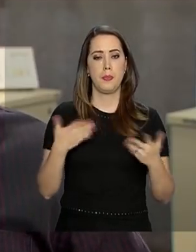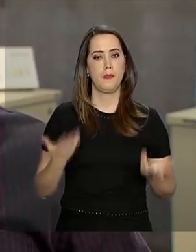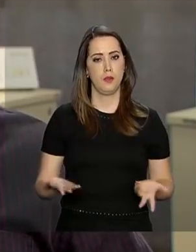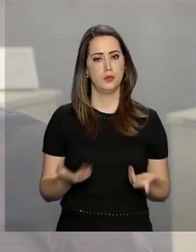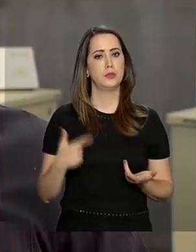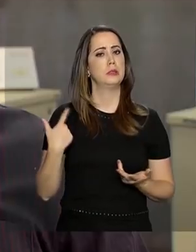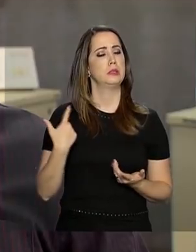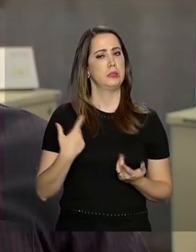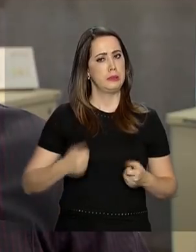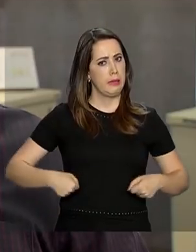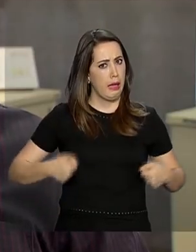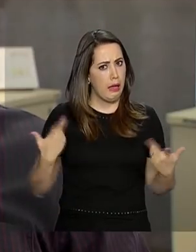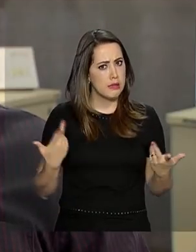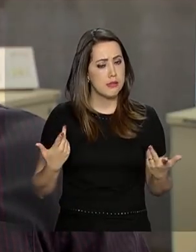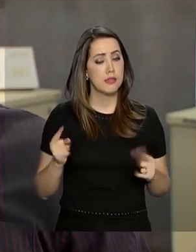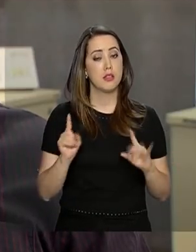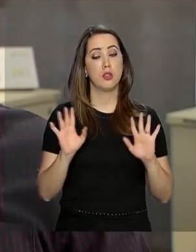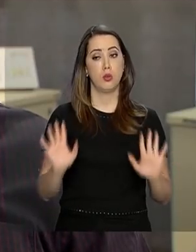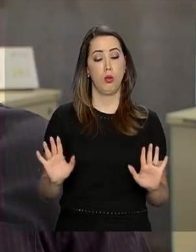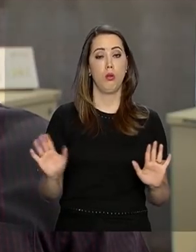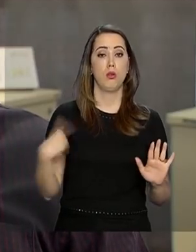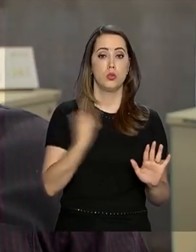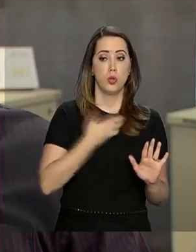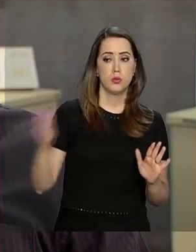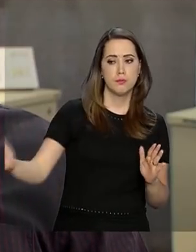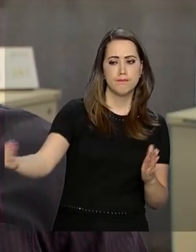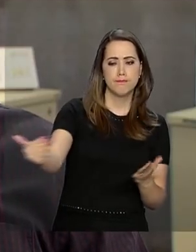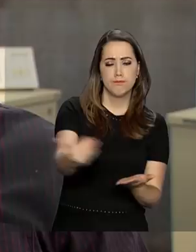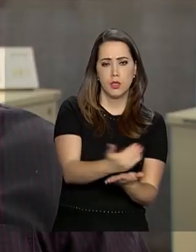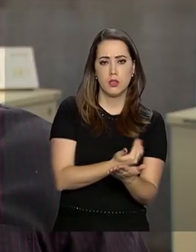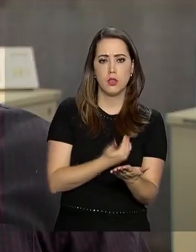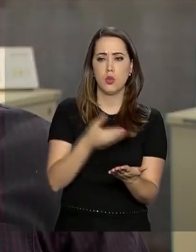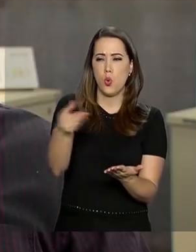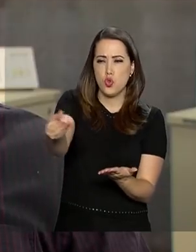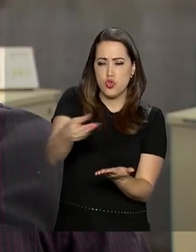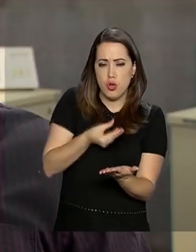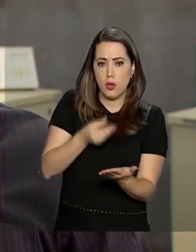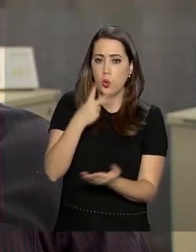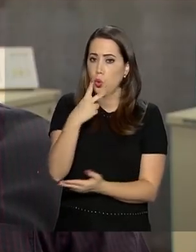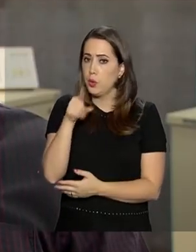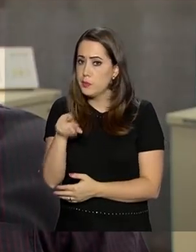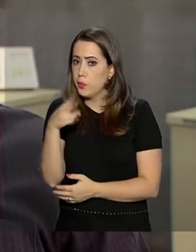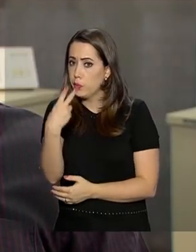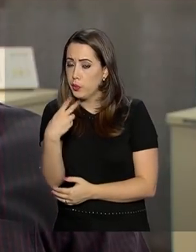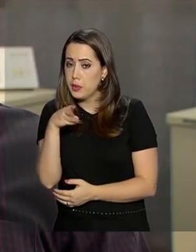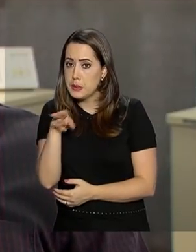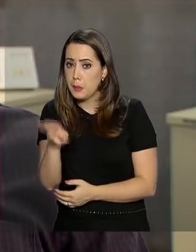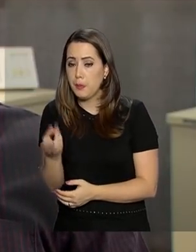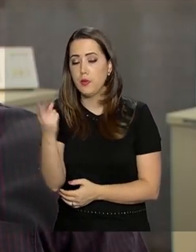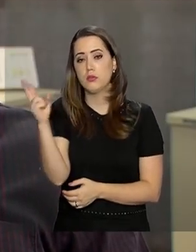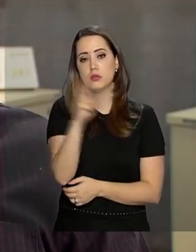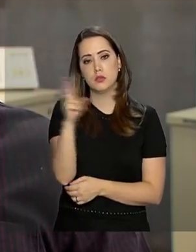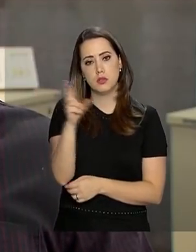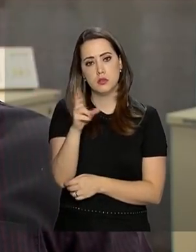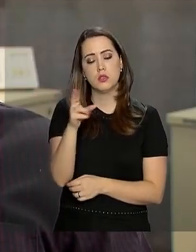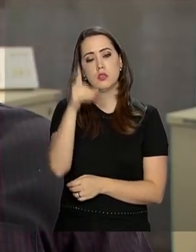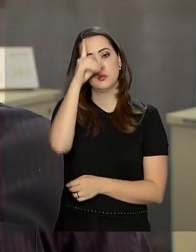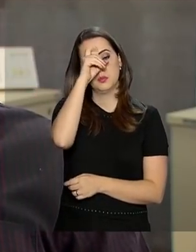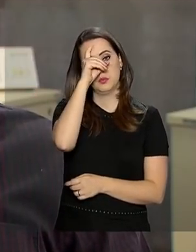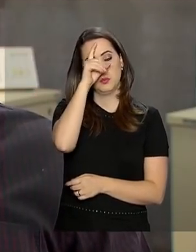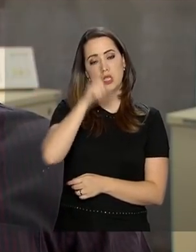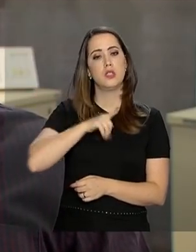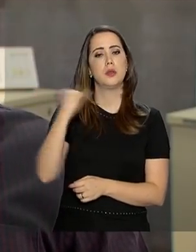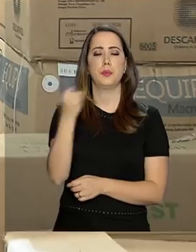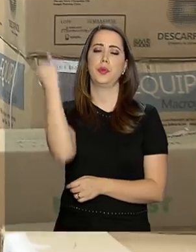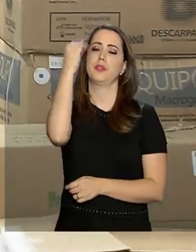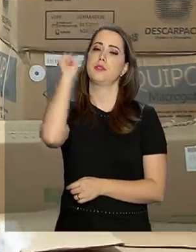consome-se muito. Nós estamos recebendo, através dessa portaria, uma descentralização de 2,2 milhões para o hospital, tem